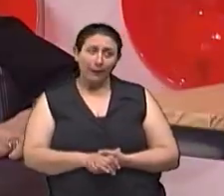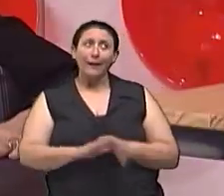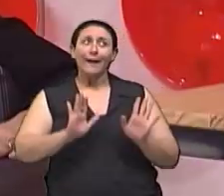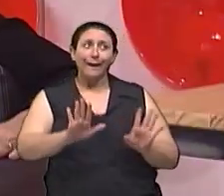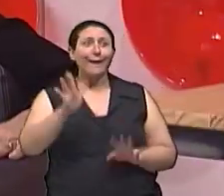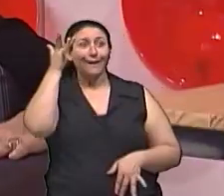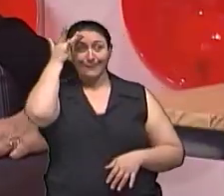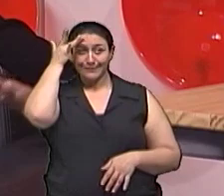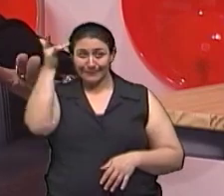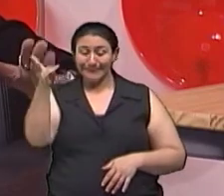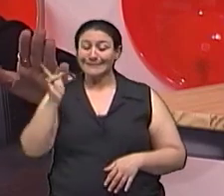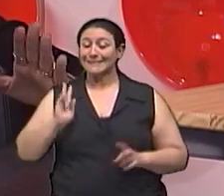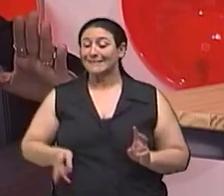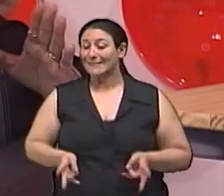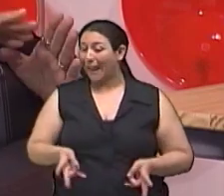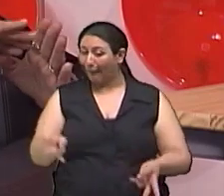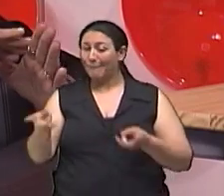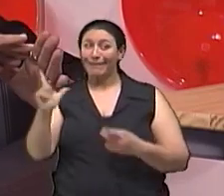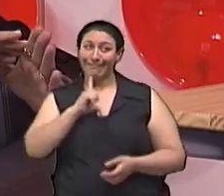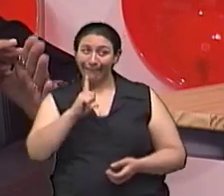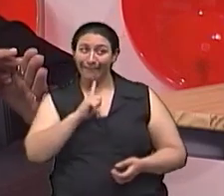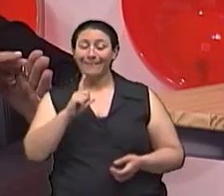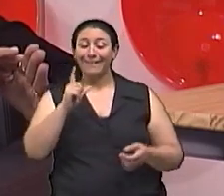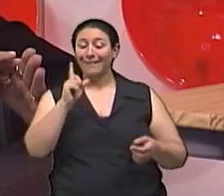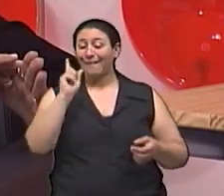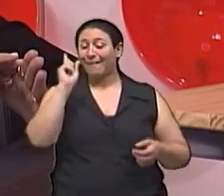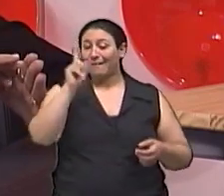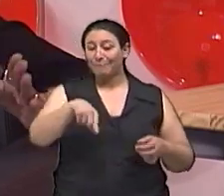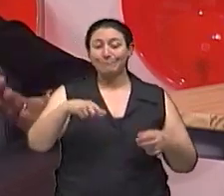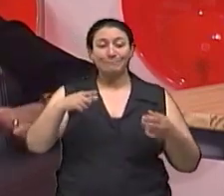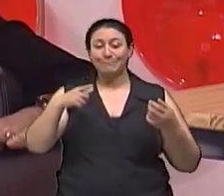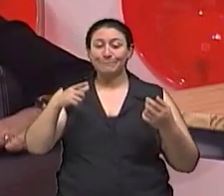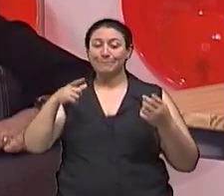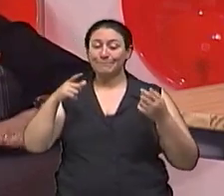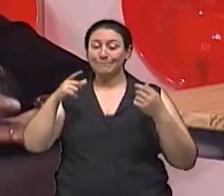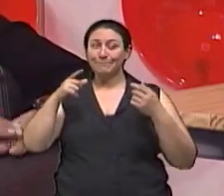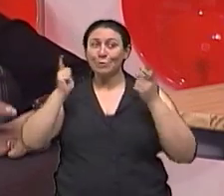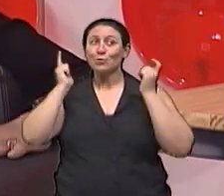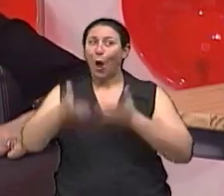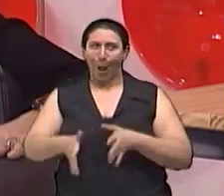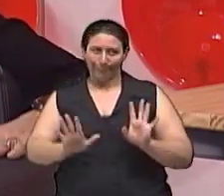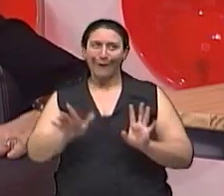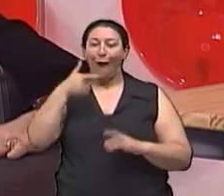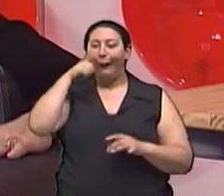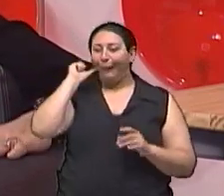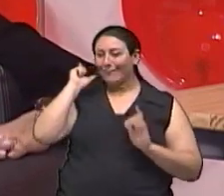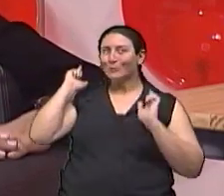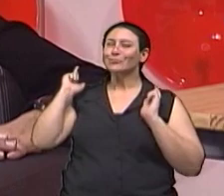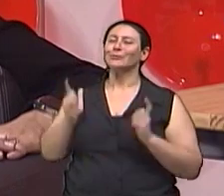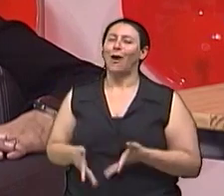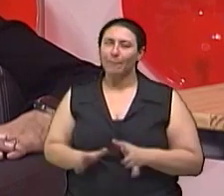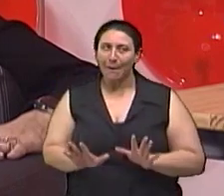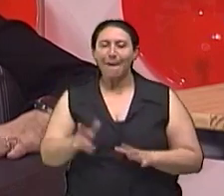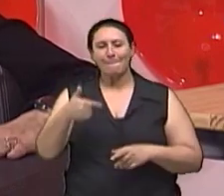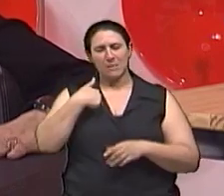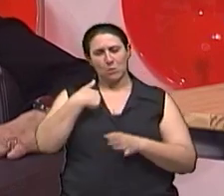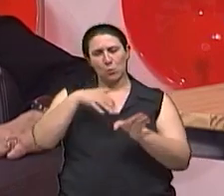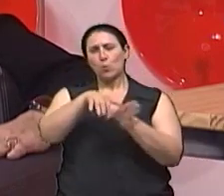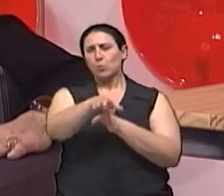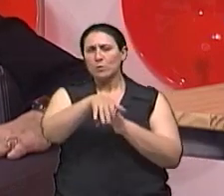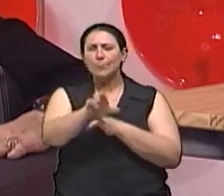seguinte Geralmente ainda tem o que vai aproveitar Do que sobrou Do que sobrou Mas eu sempre aconselho assim